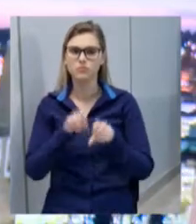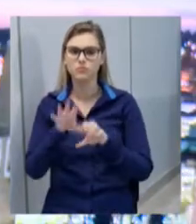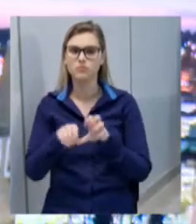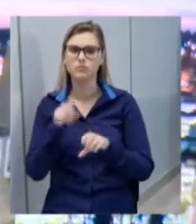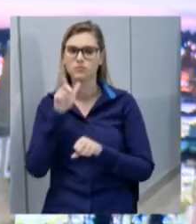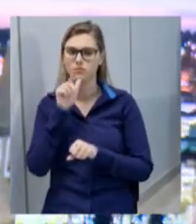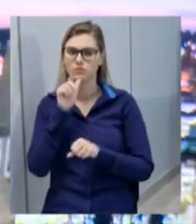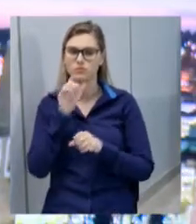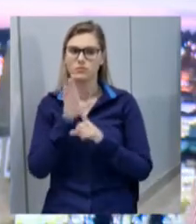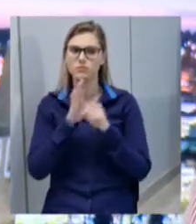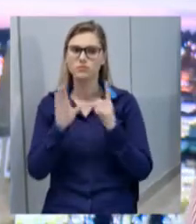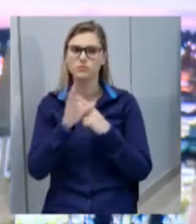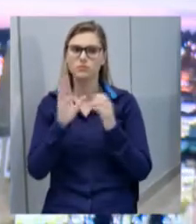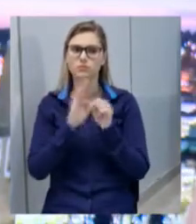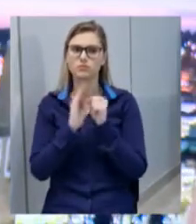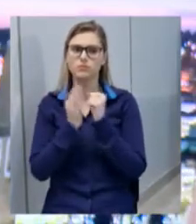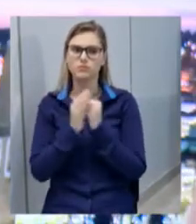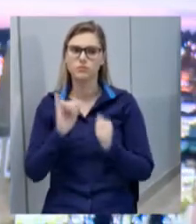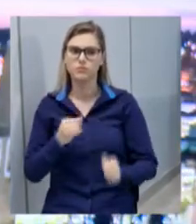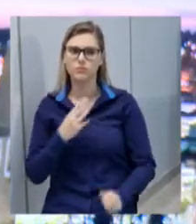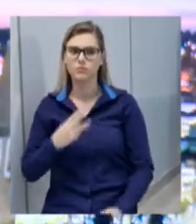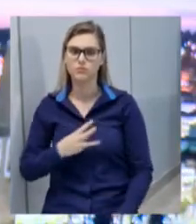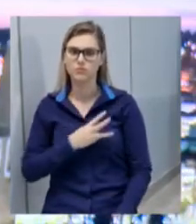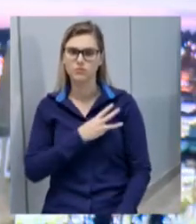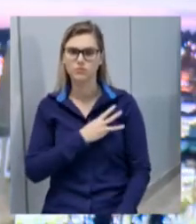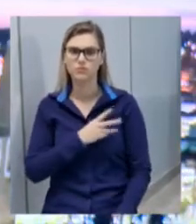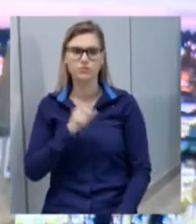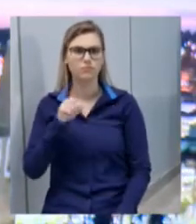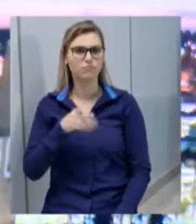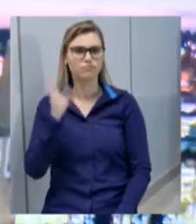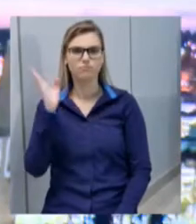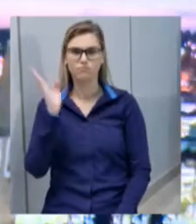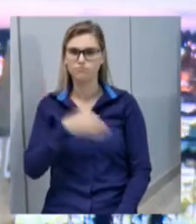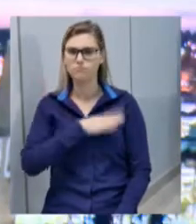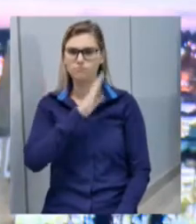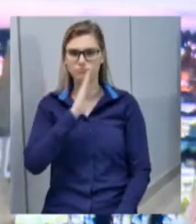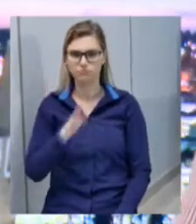comunidade do bairro João Winkler fossem todas canceladas.